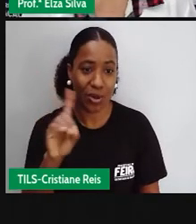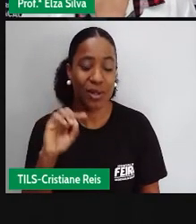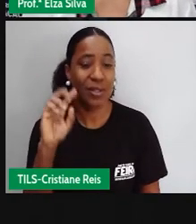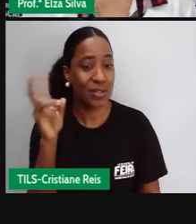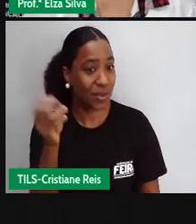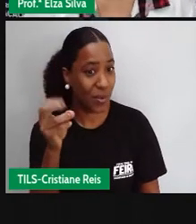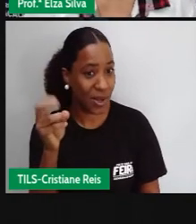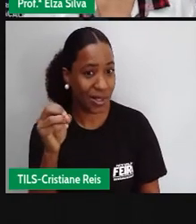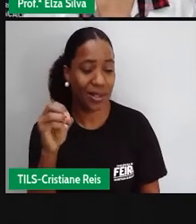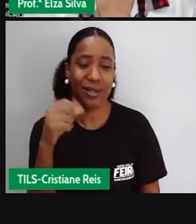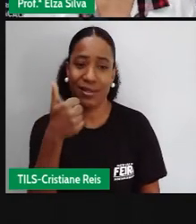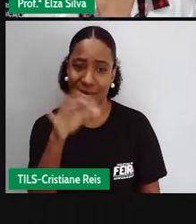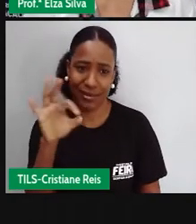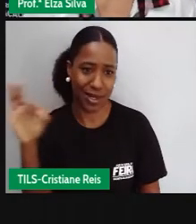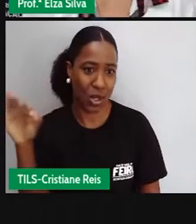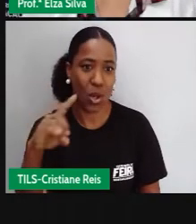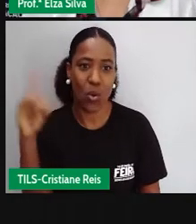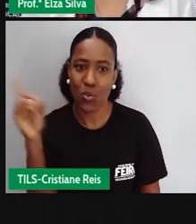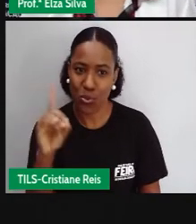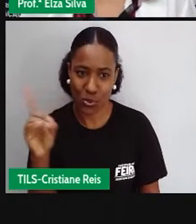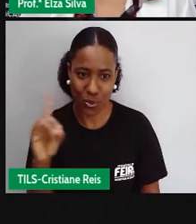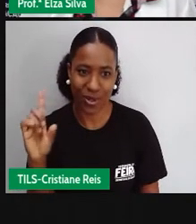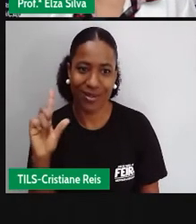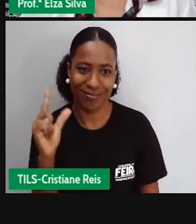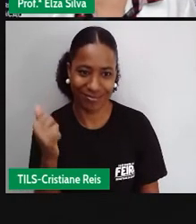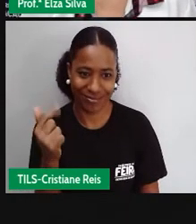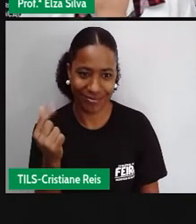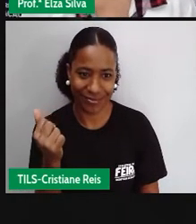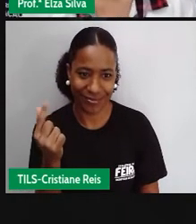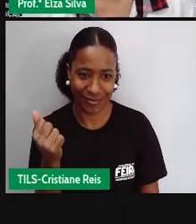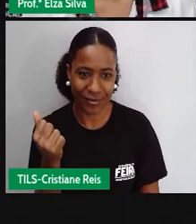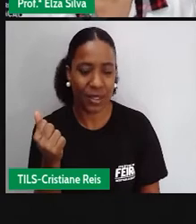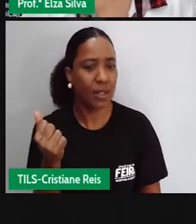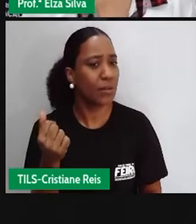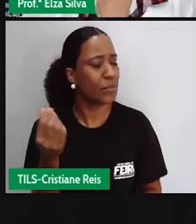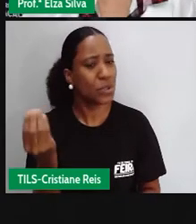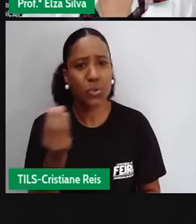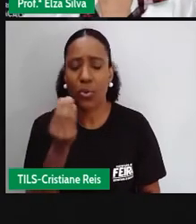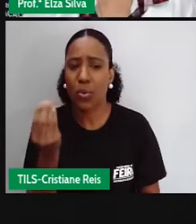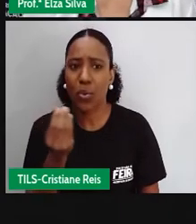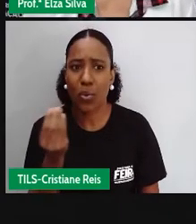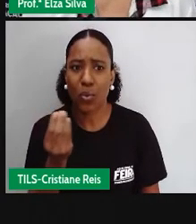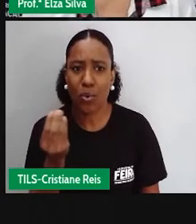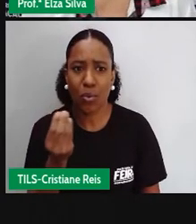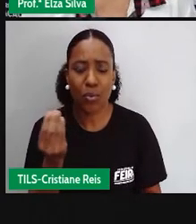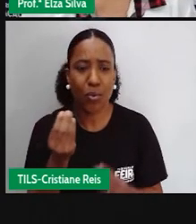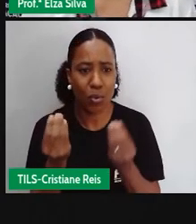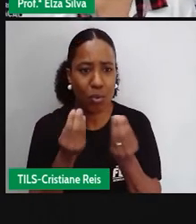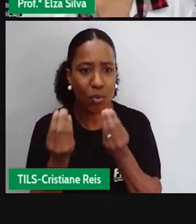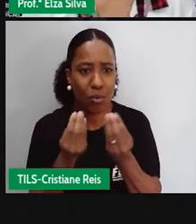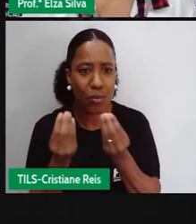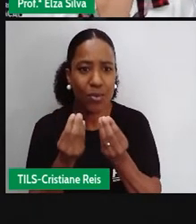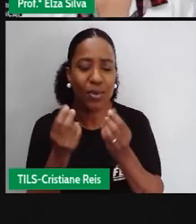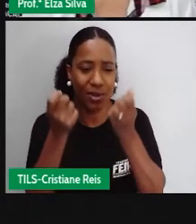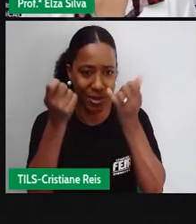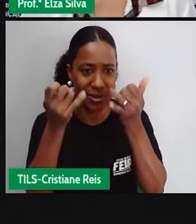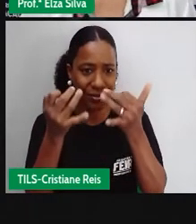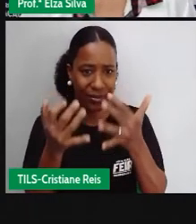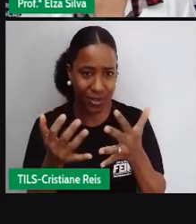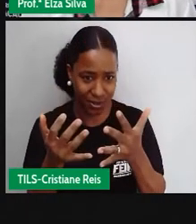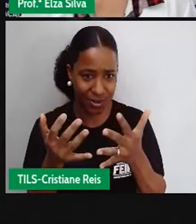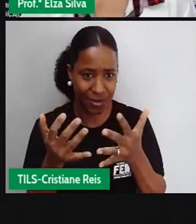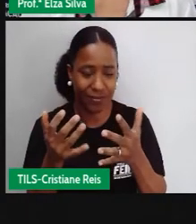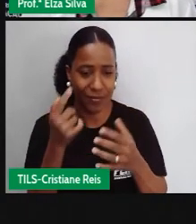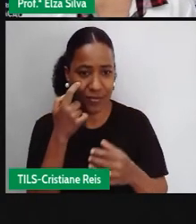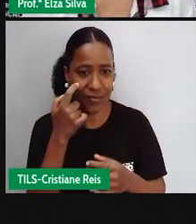50 e 100. Como é que a gente diz, então, o nome dessas cédulas em inglês? 1